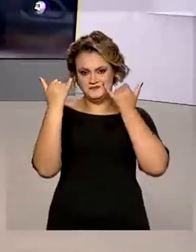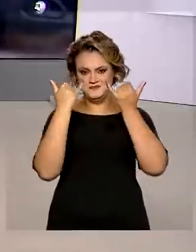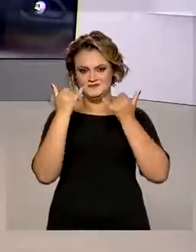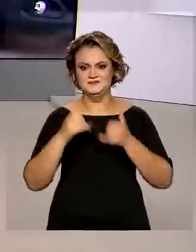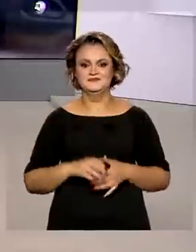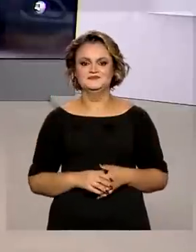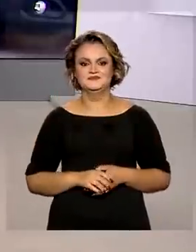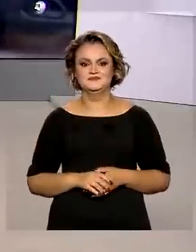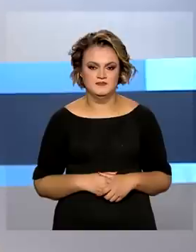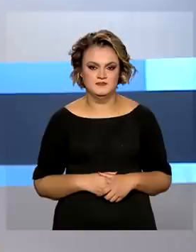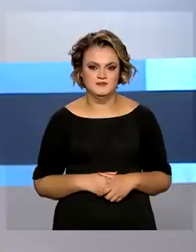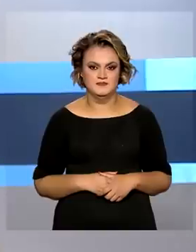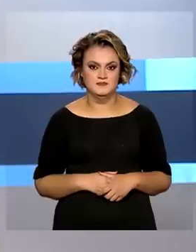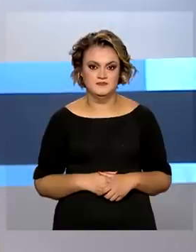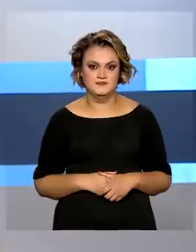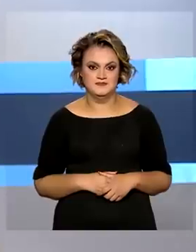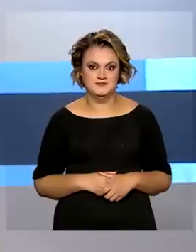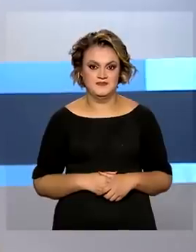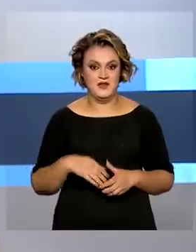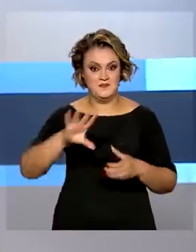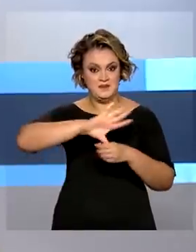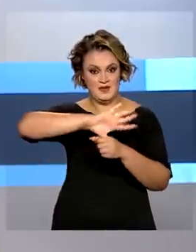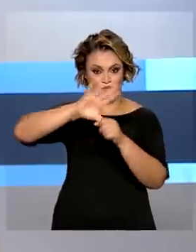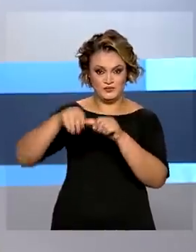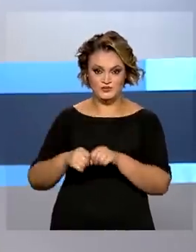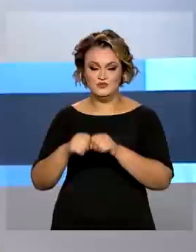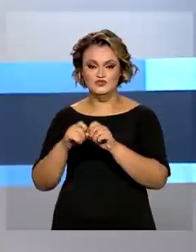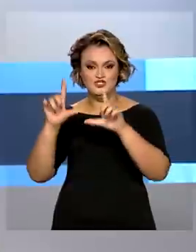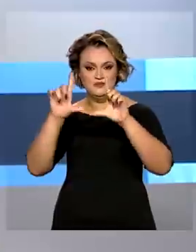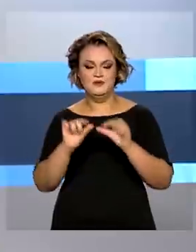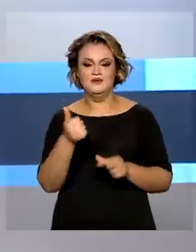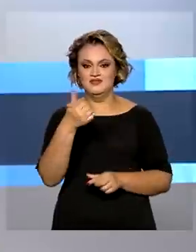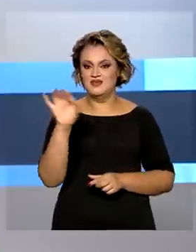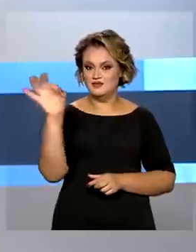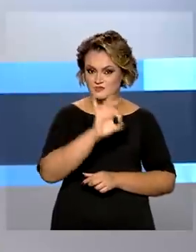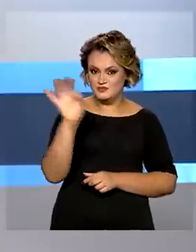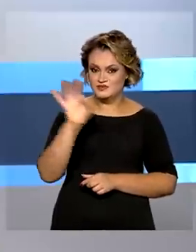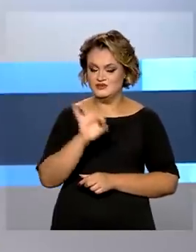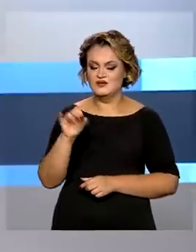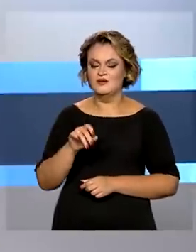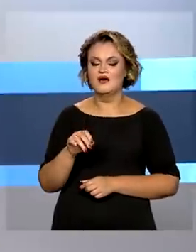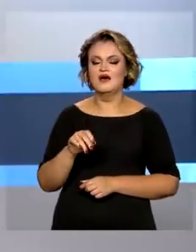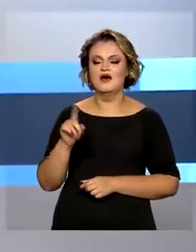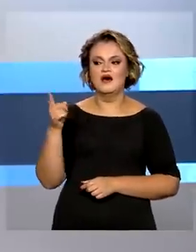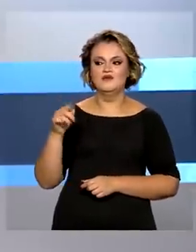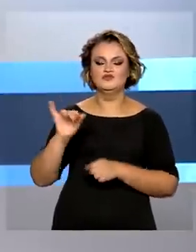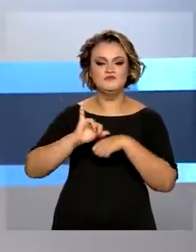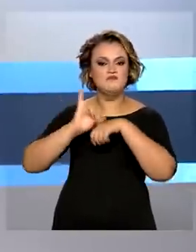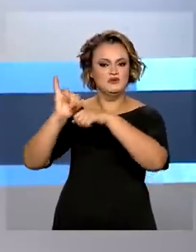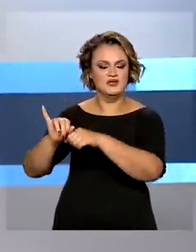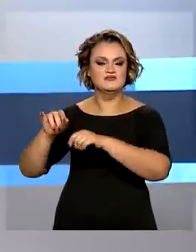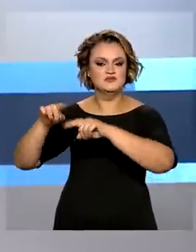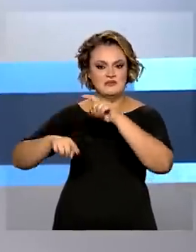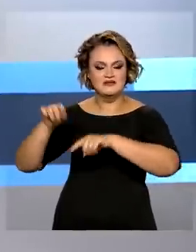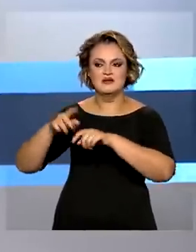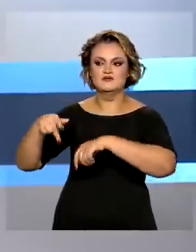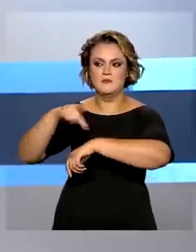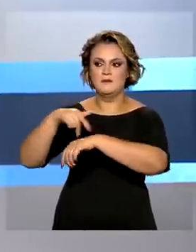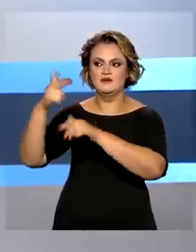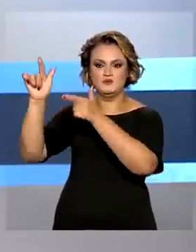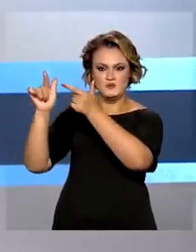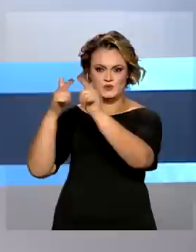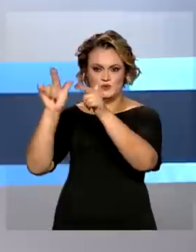obrigada pelas suas informações. O Mercosul decidiu reduzir em 10% a alíquota de importação no comércio com outros